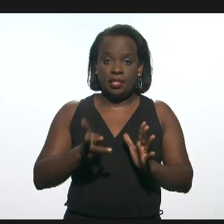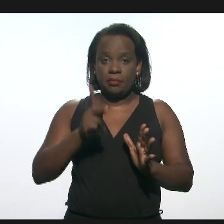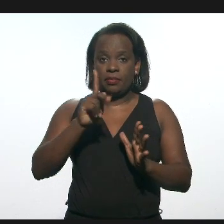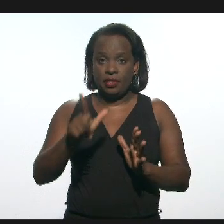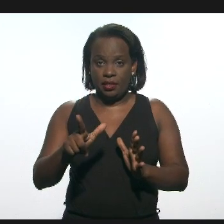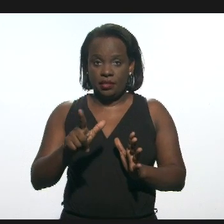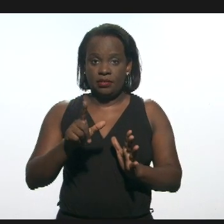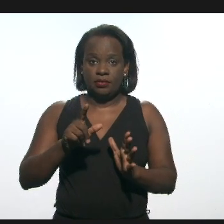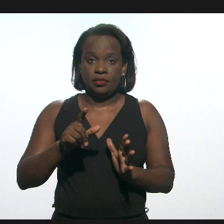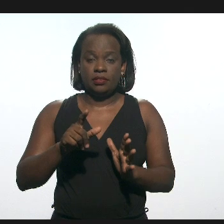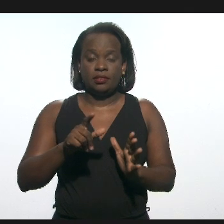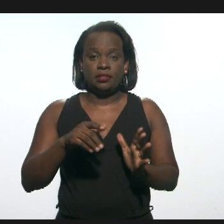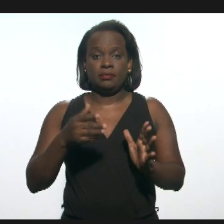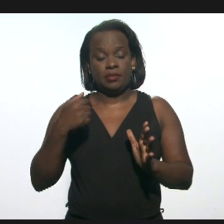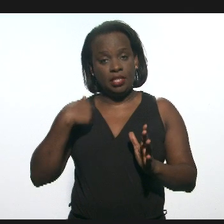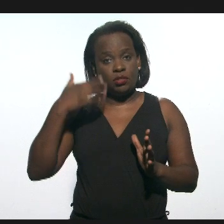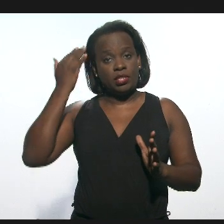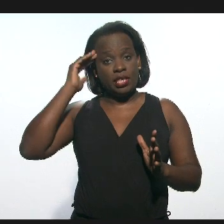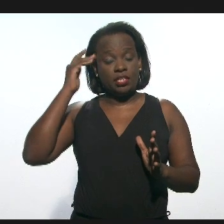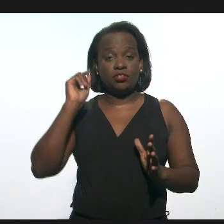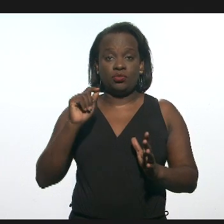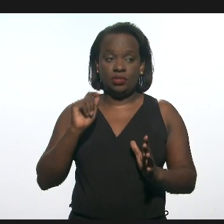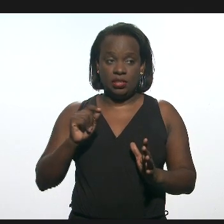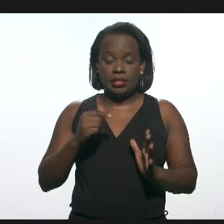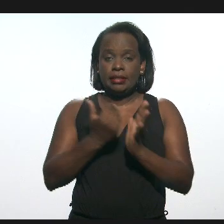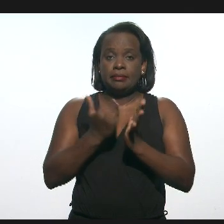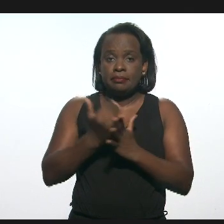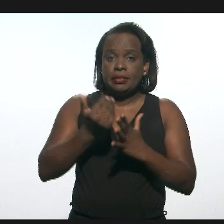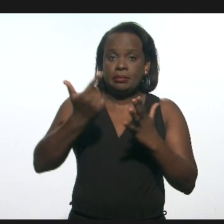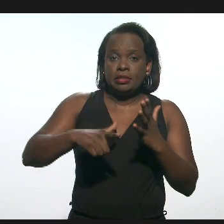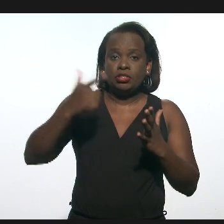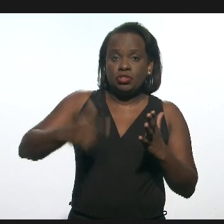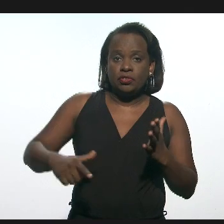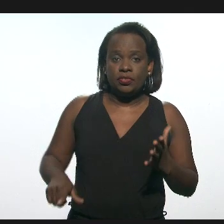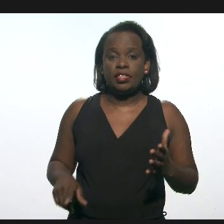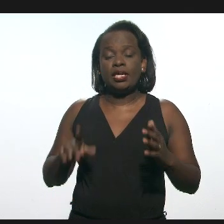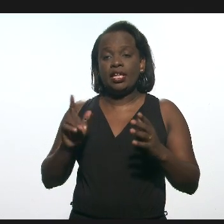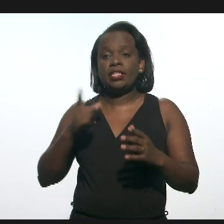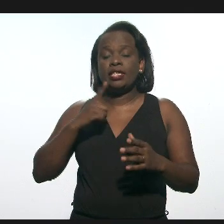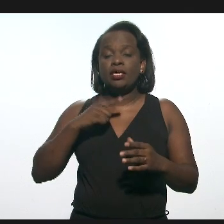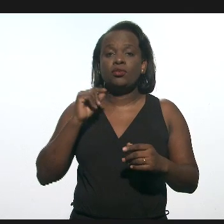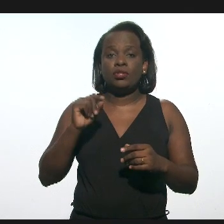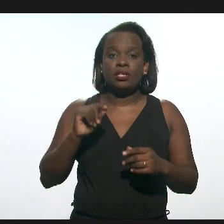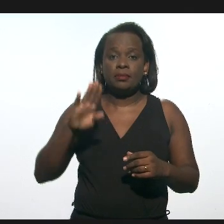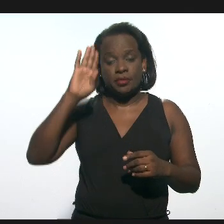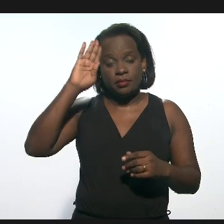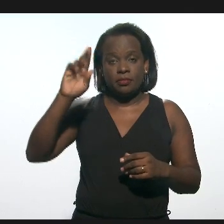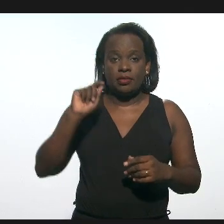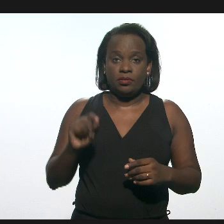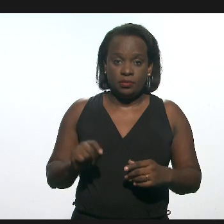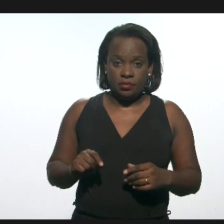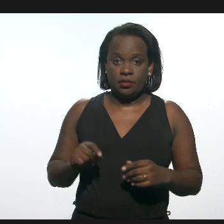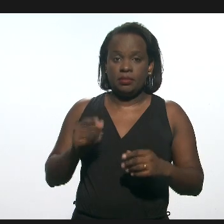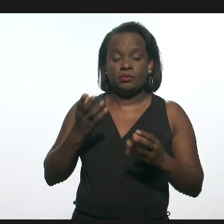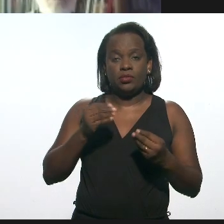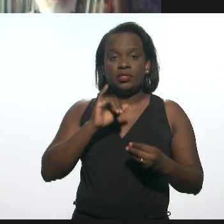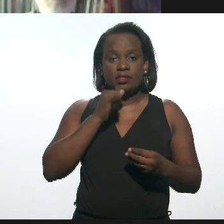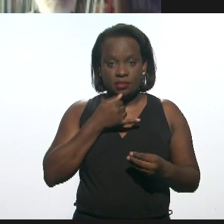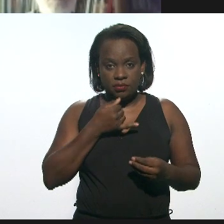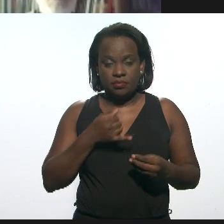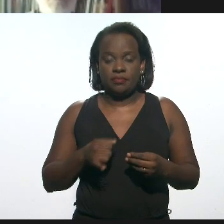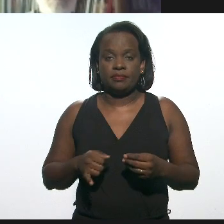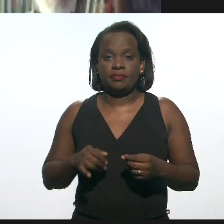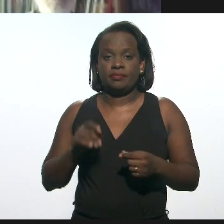projeto, que na minha concepção é redundante, ele parte de um princípio muito triste,